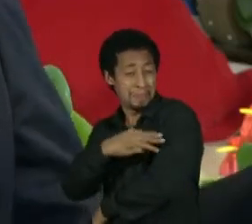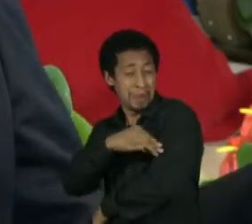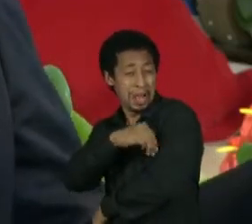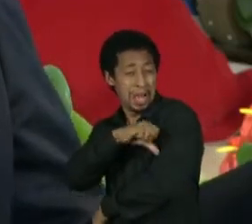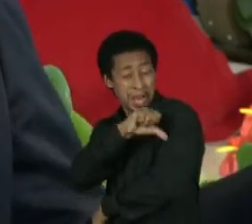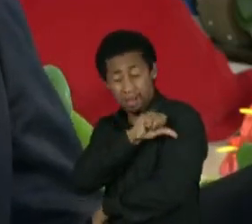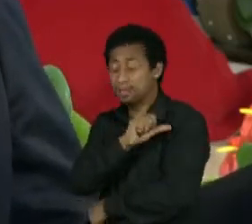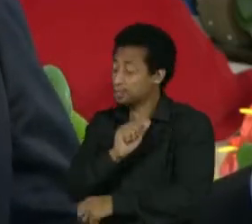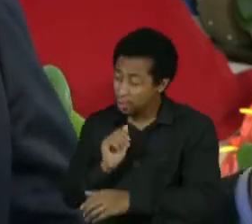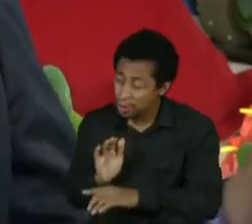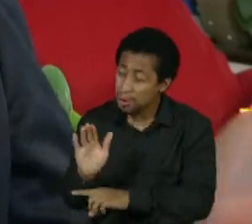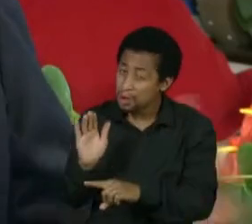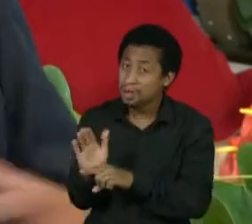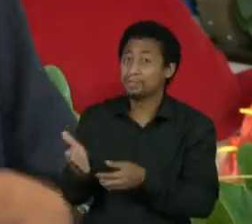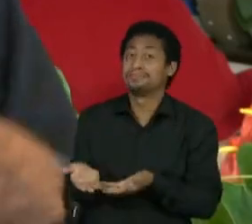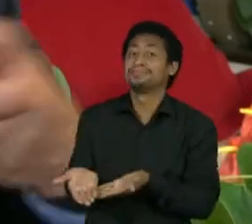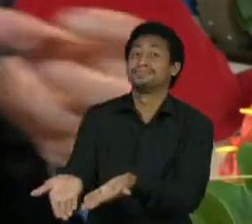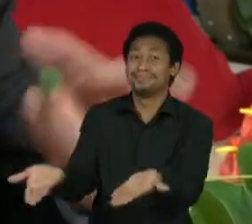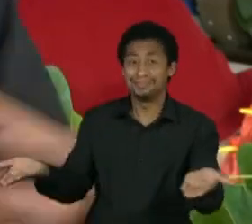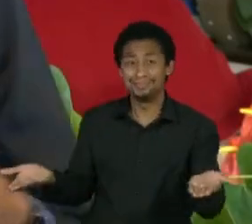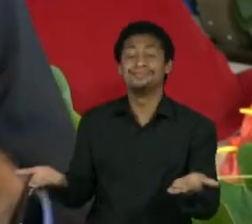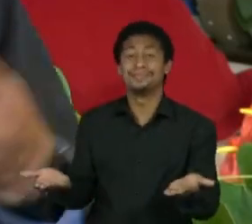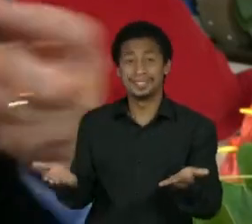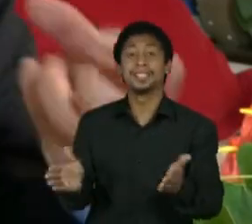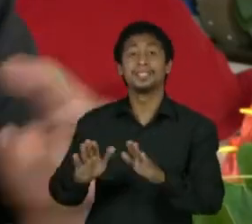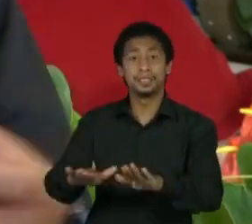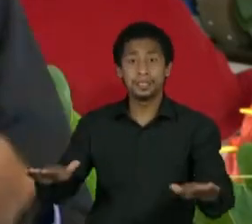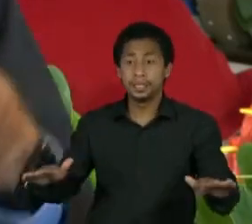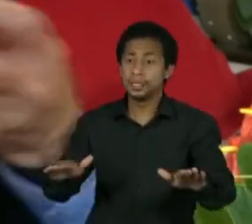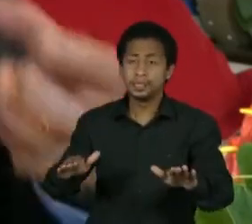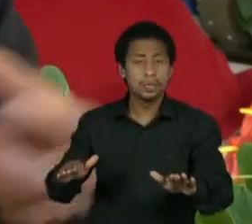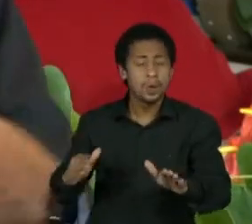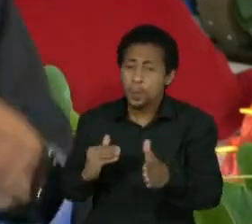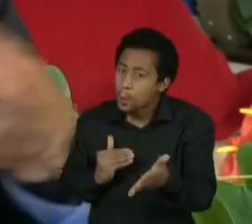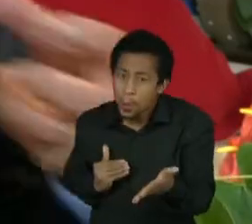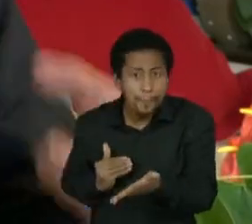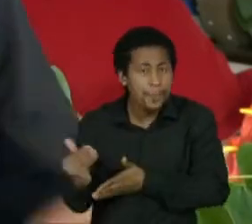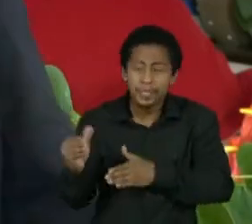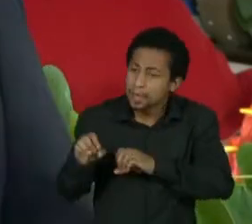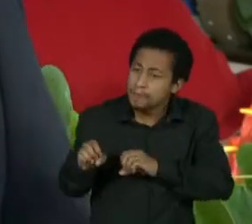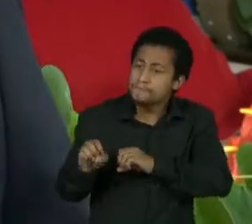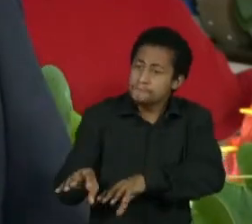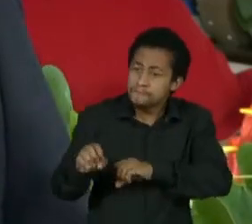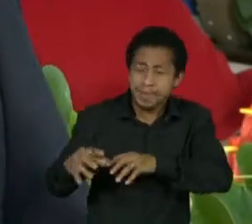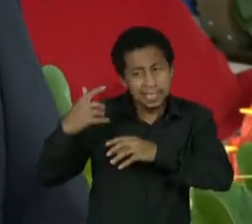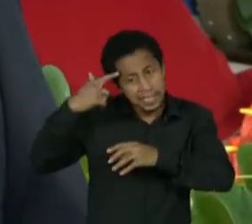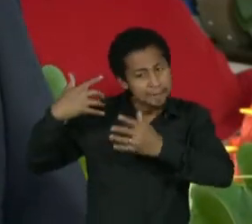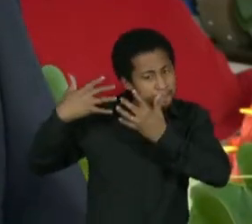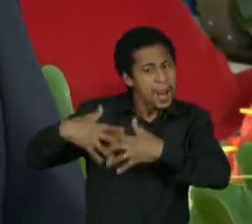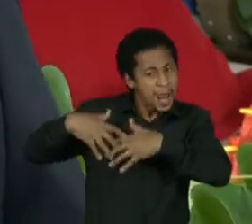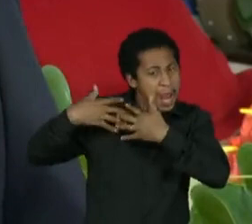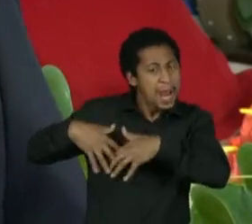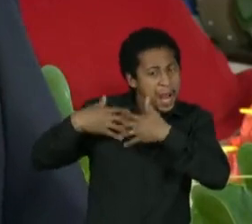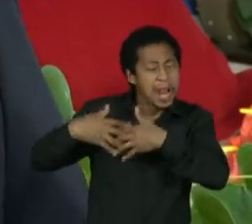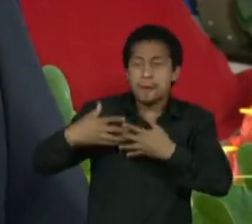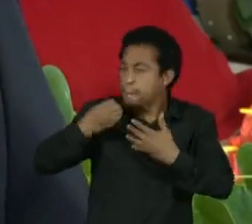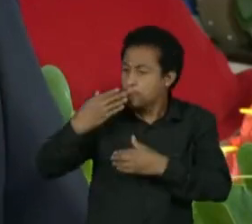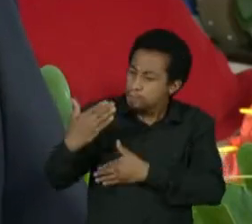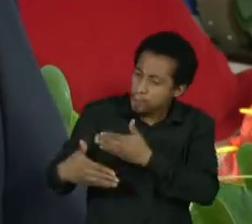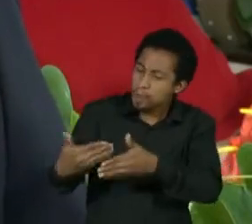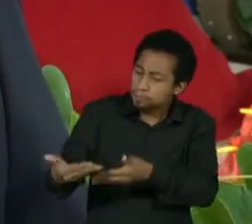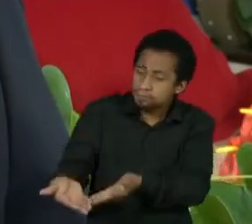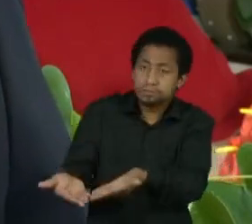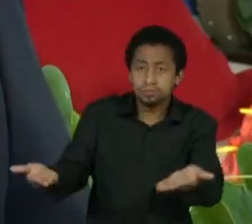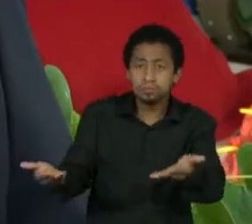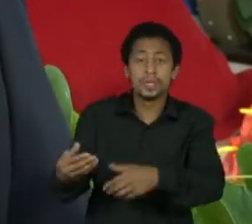da idade onde a capacidade cognitiva e não cognitiva é construída,